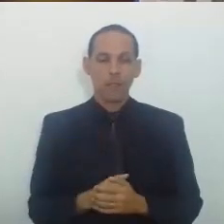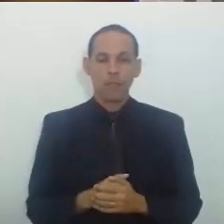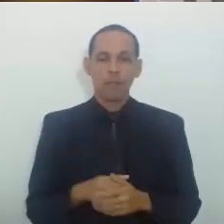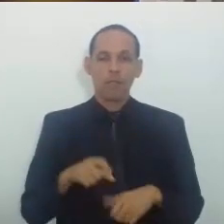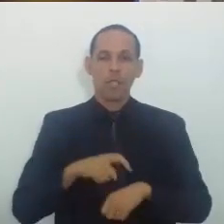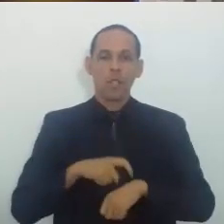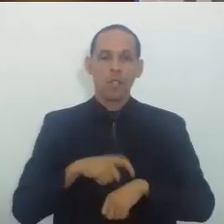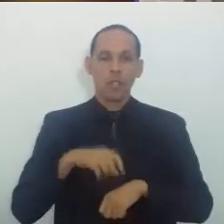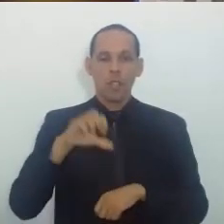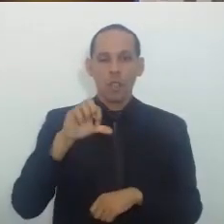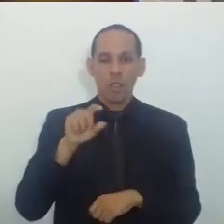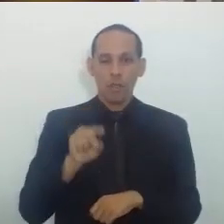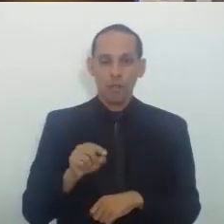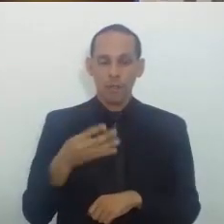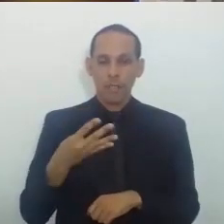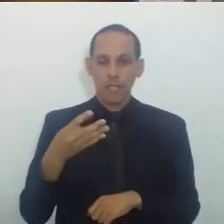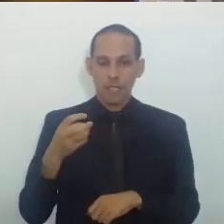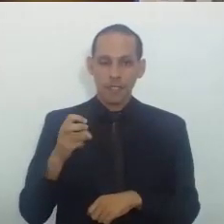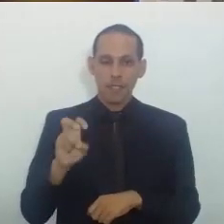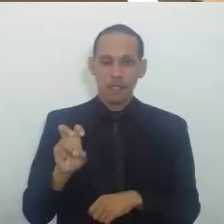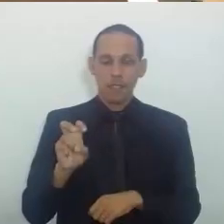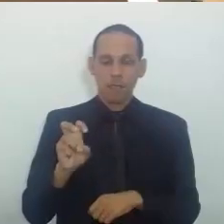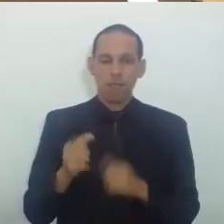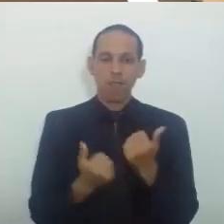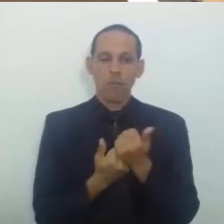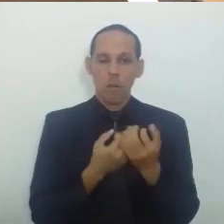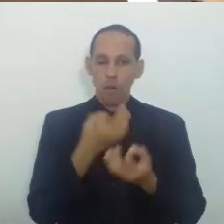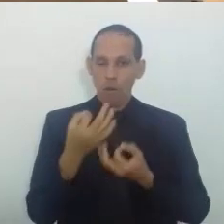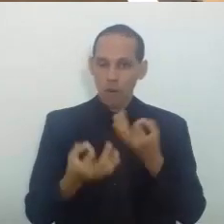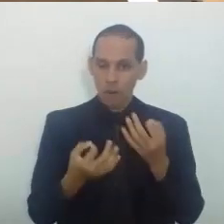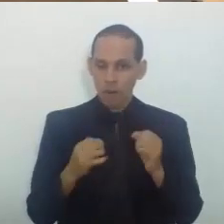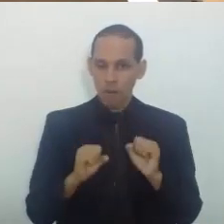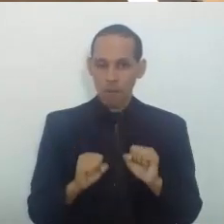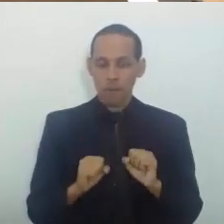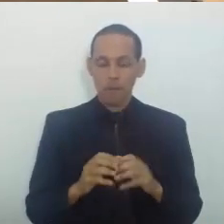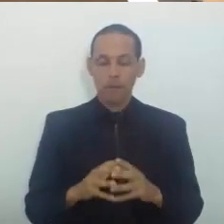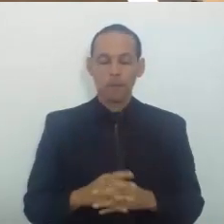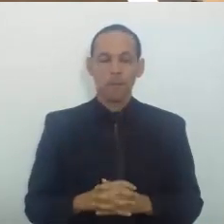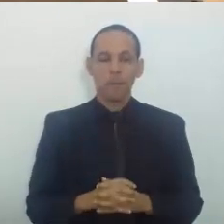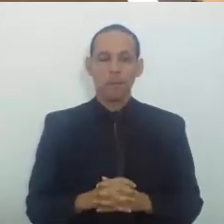.45, uma consequente realização de sustentação moral Fecho aspas